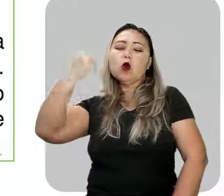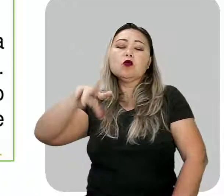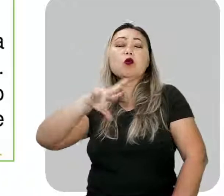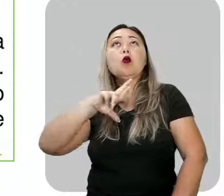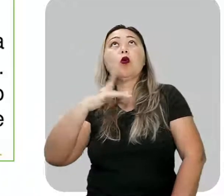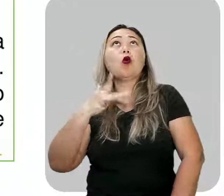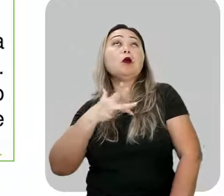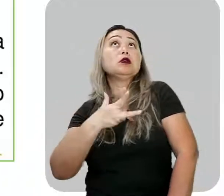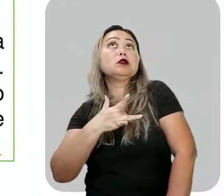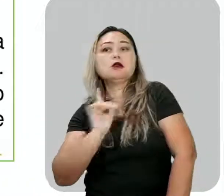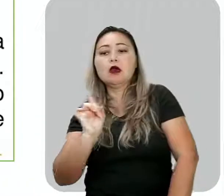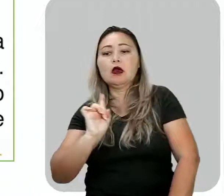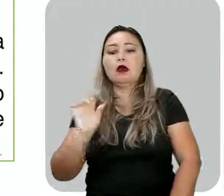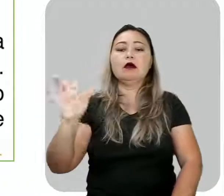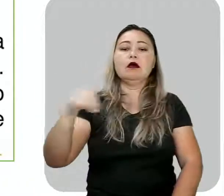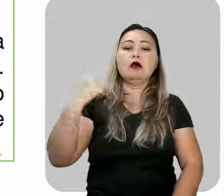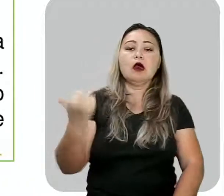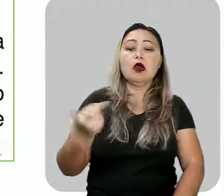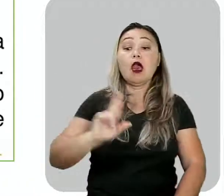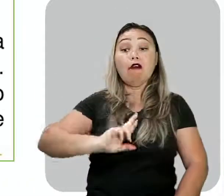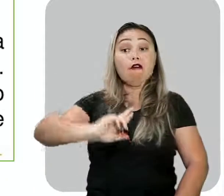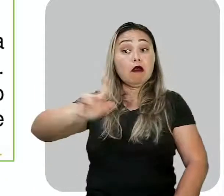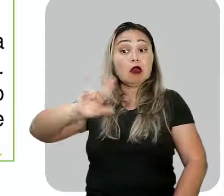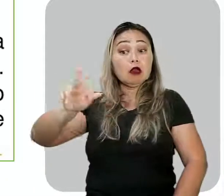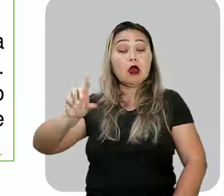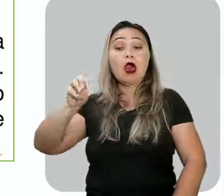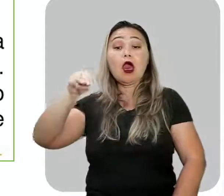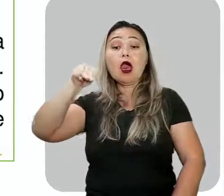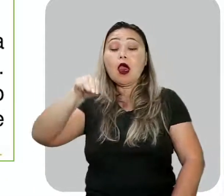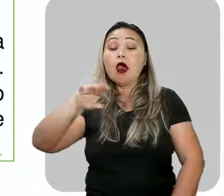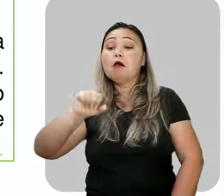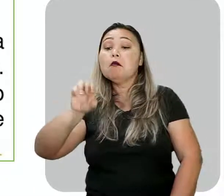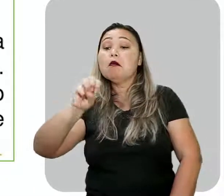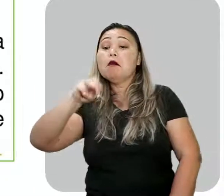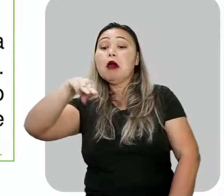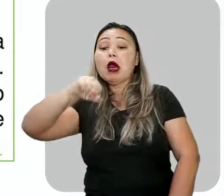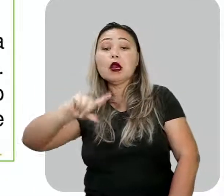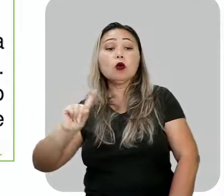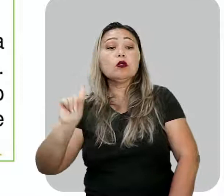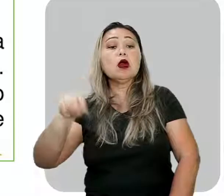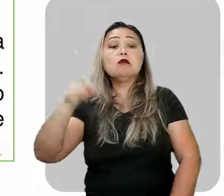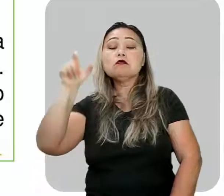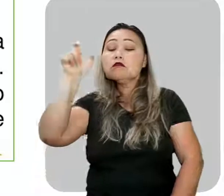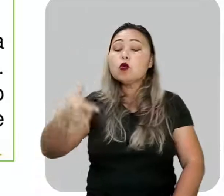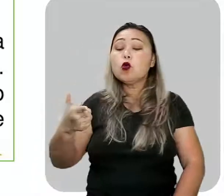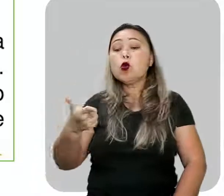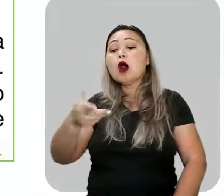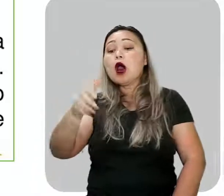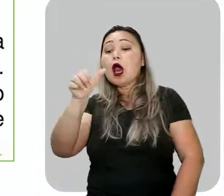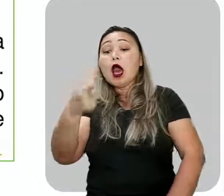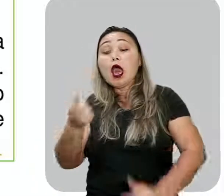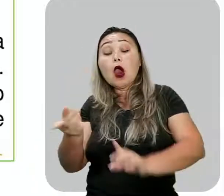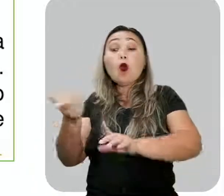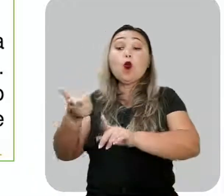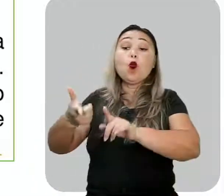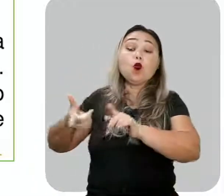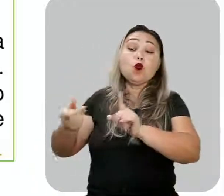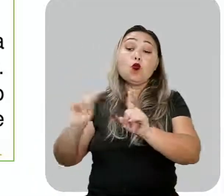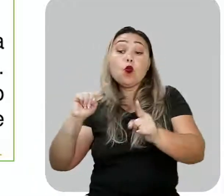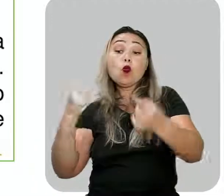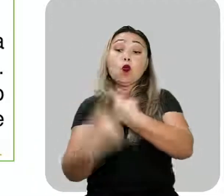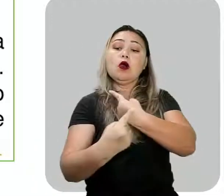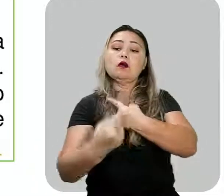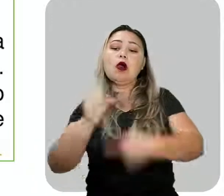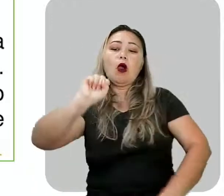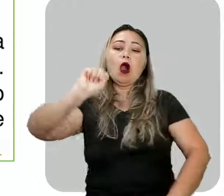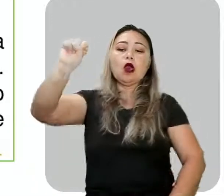do romantismo. Então, tanto é que é diferente que Macunaíma, ele é considerado um anti-herói, né?